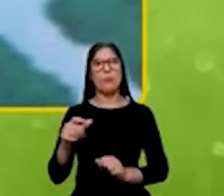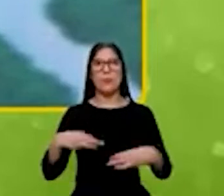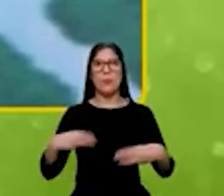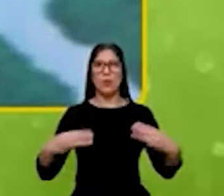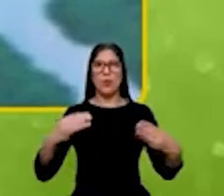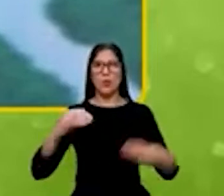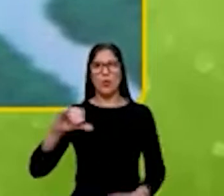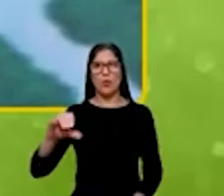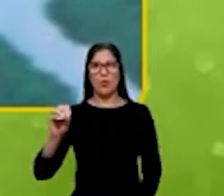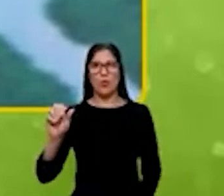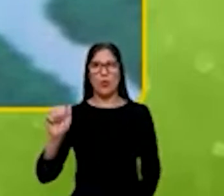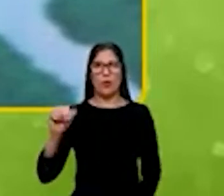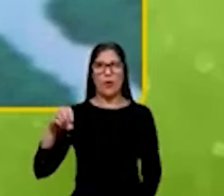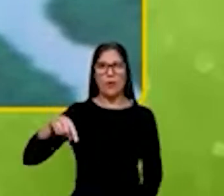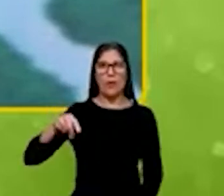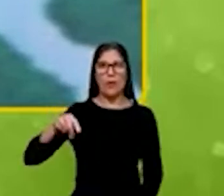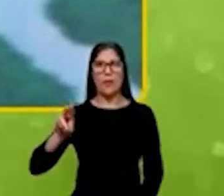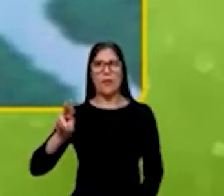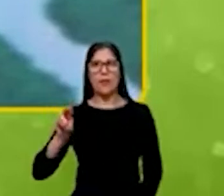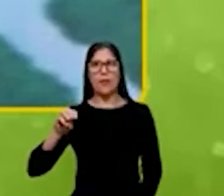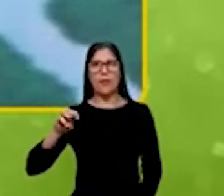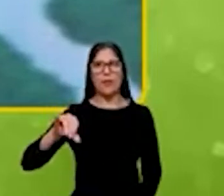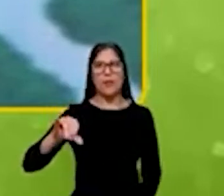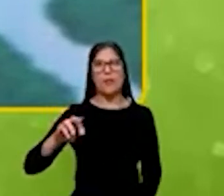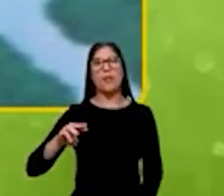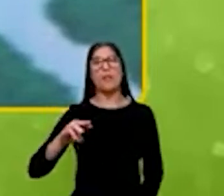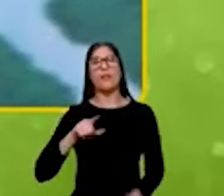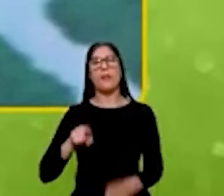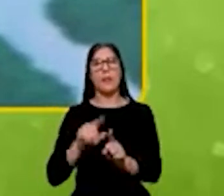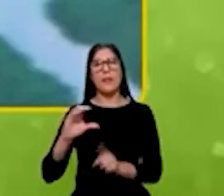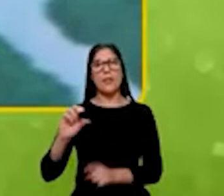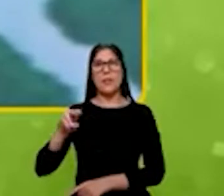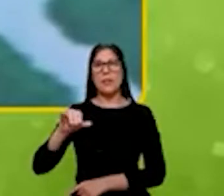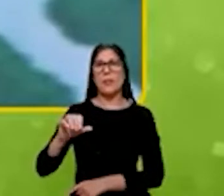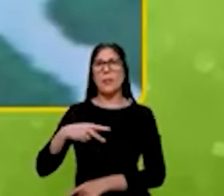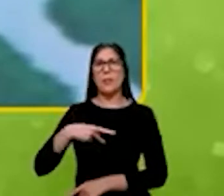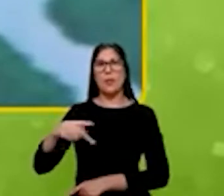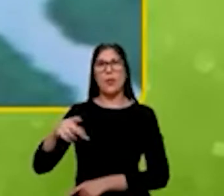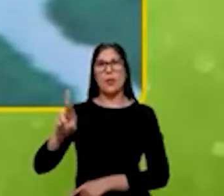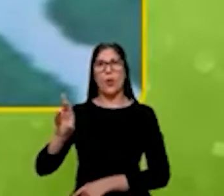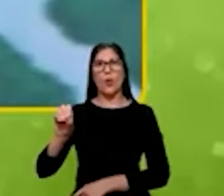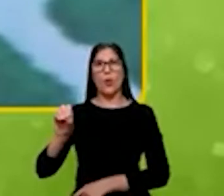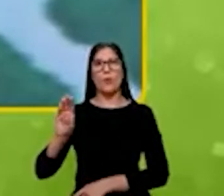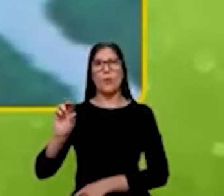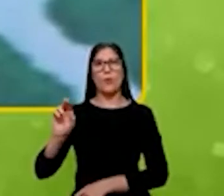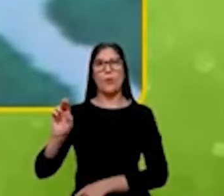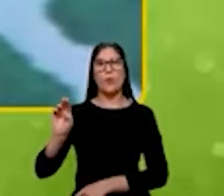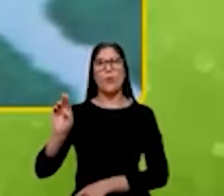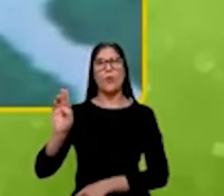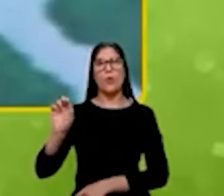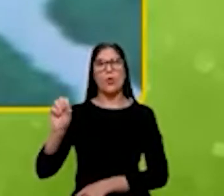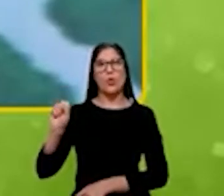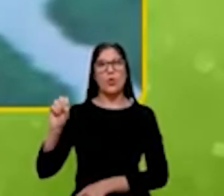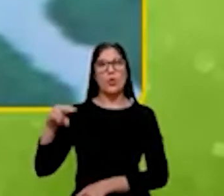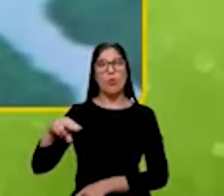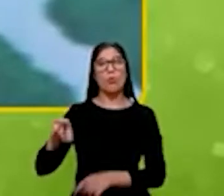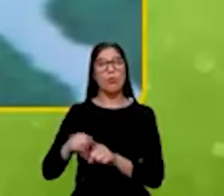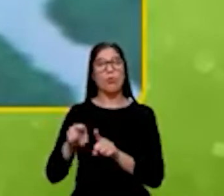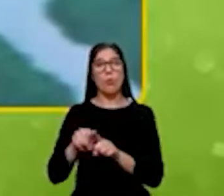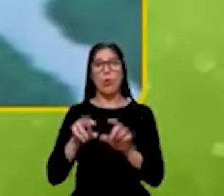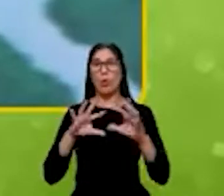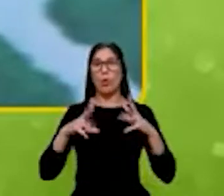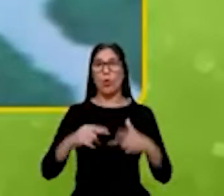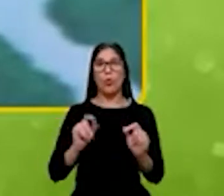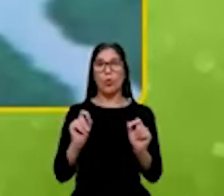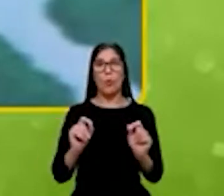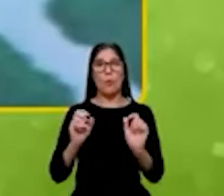a CNI, na figura do seu presidente Robson Andrade. Também informar a todos que o BNDES tem uma